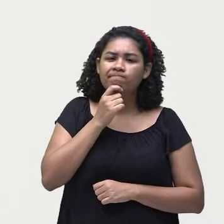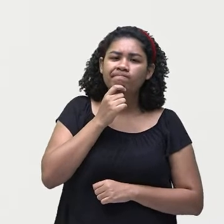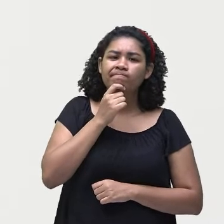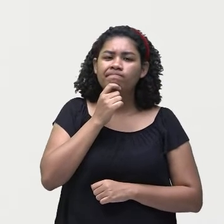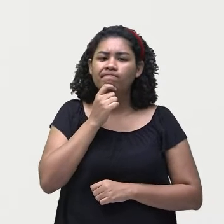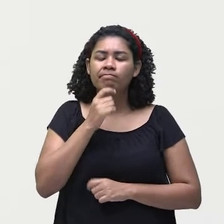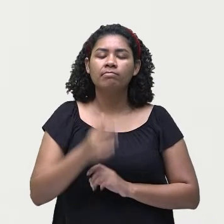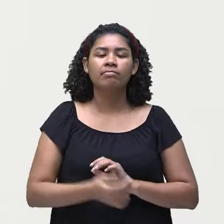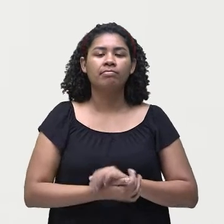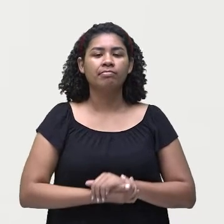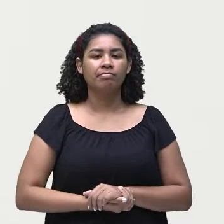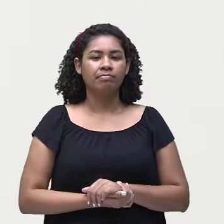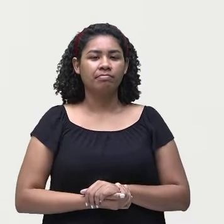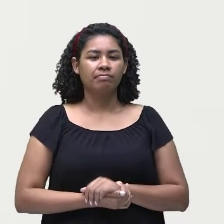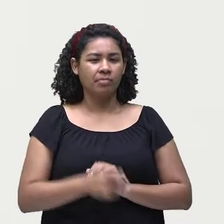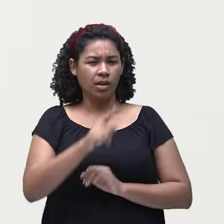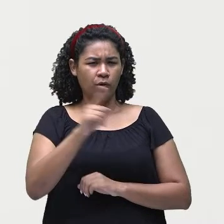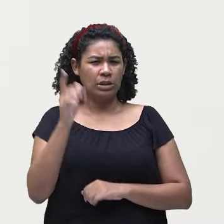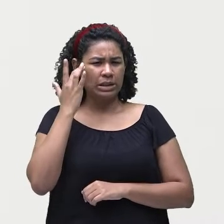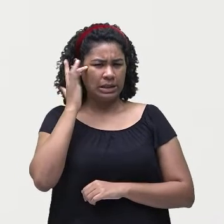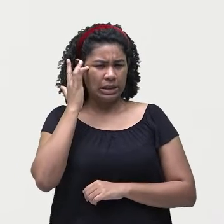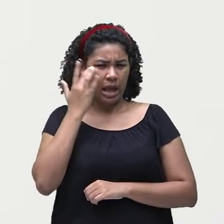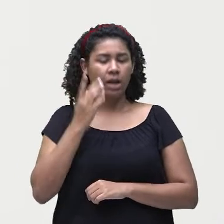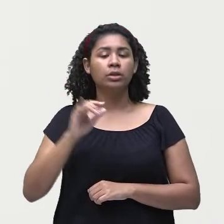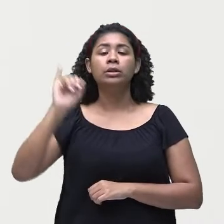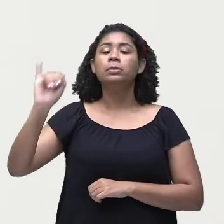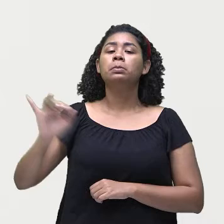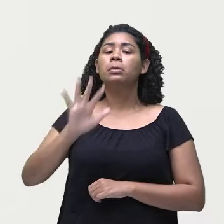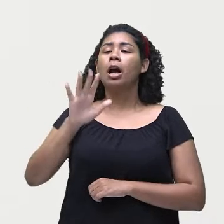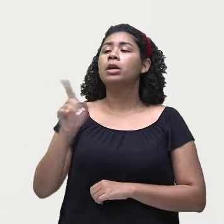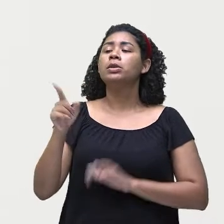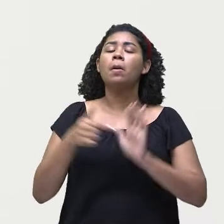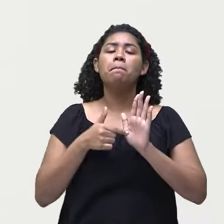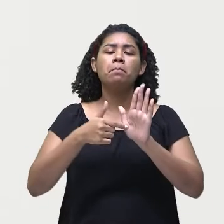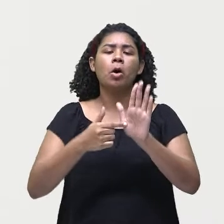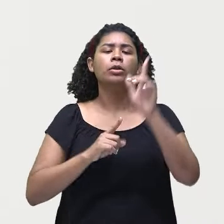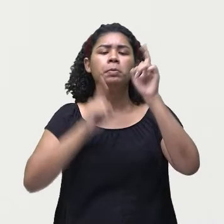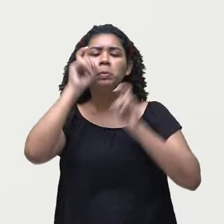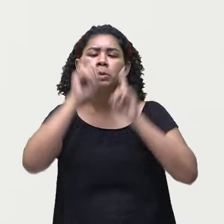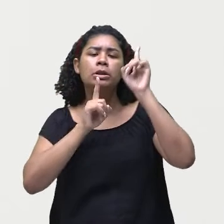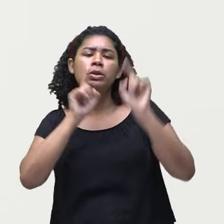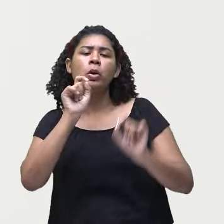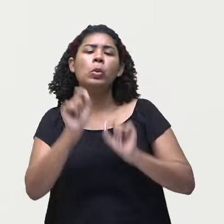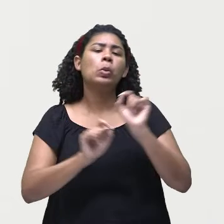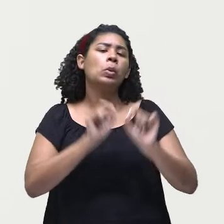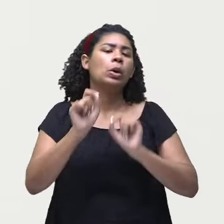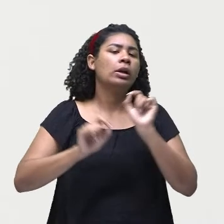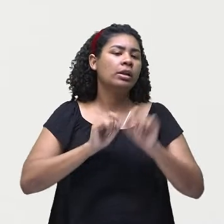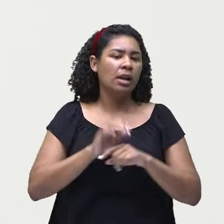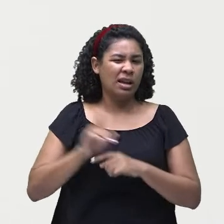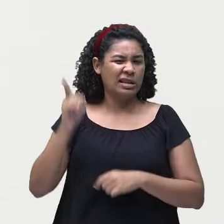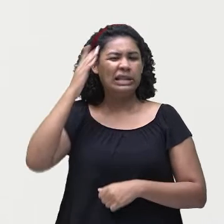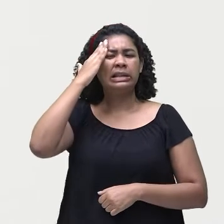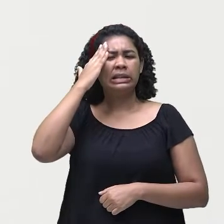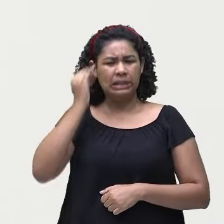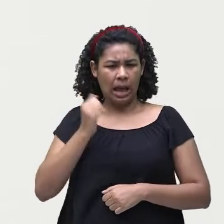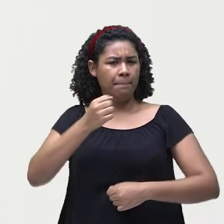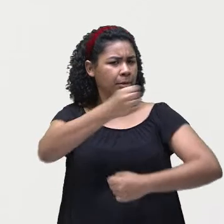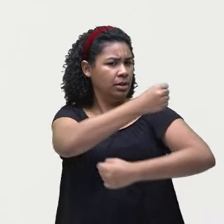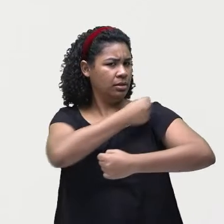cook? Vocês acham que aí, de acordo com a imagem, com a expressão que a Vitória está fazendo, vocês acham que ela sabe cozinhar?